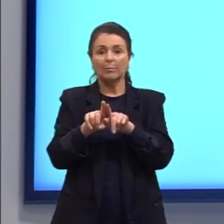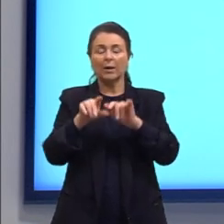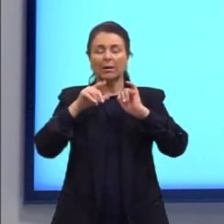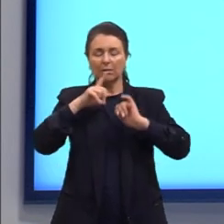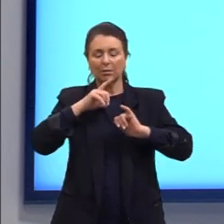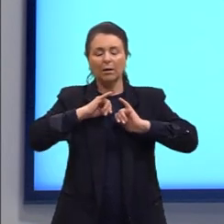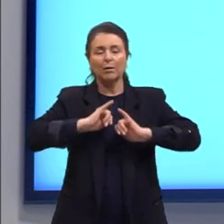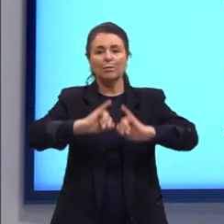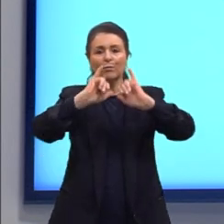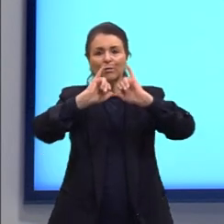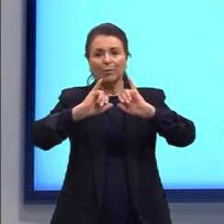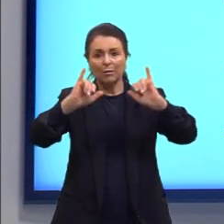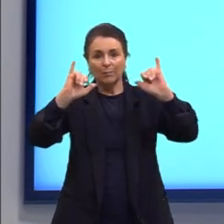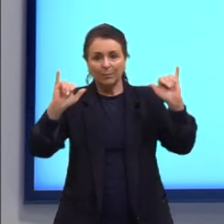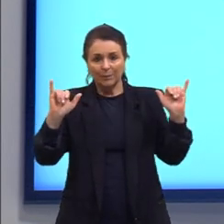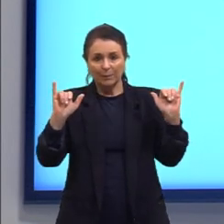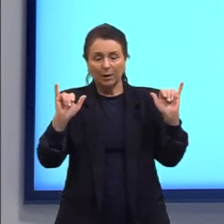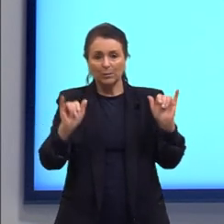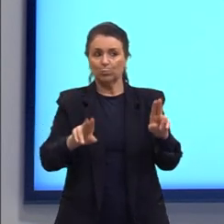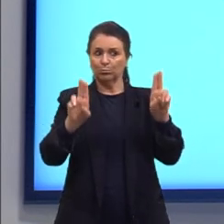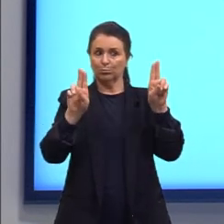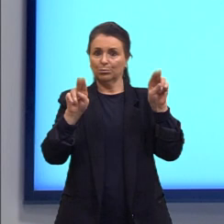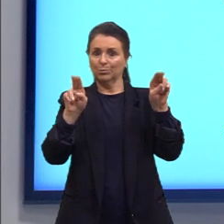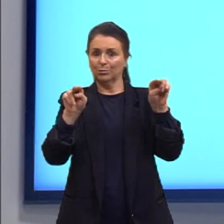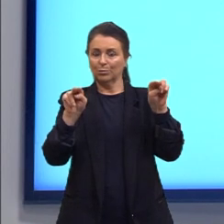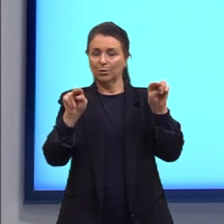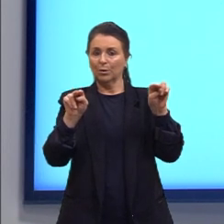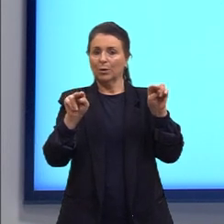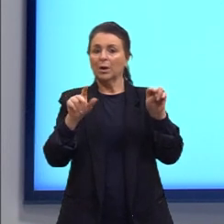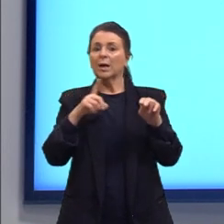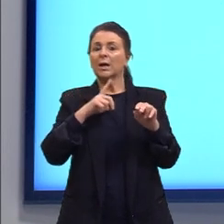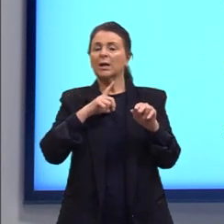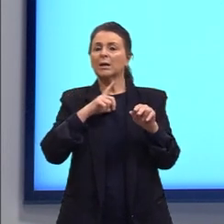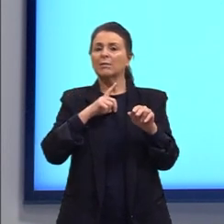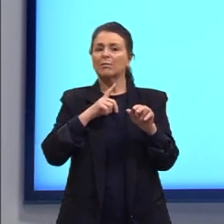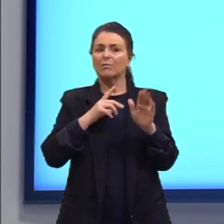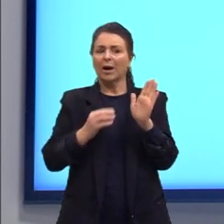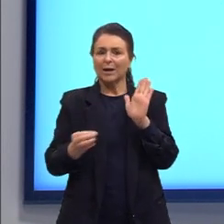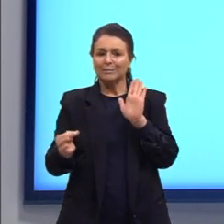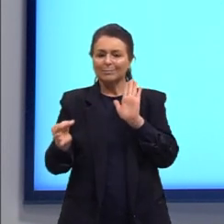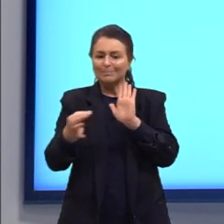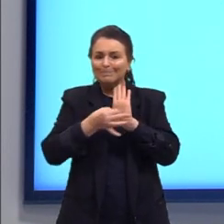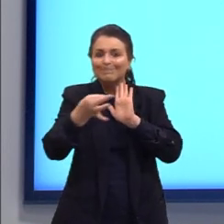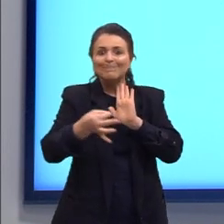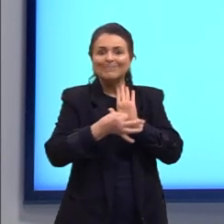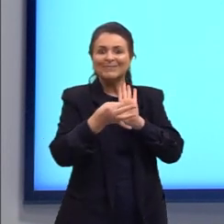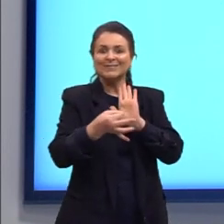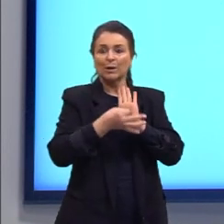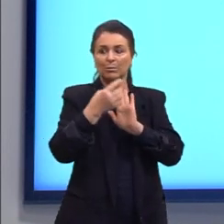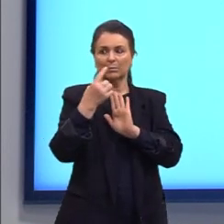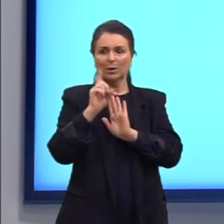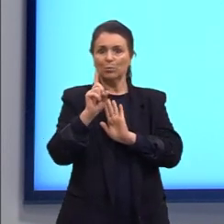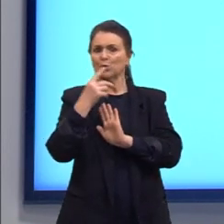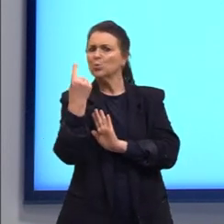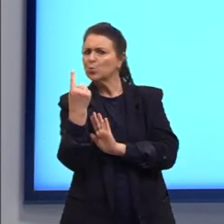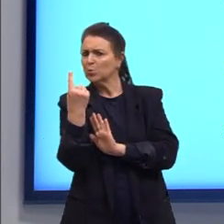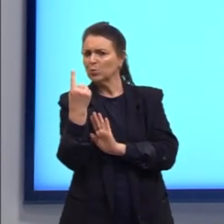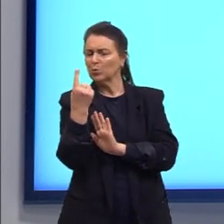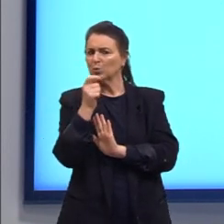informação a respeito de um assunto, ele vai imprimir a opinião, não de um jornalista